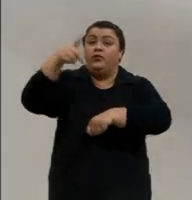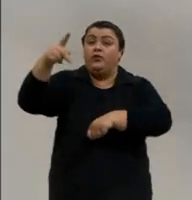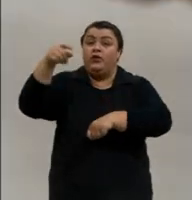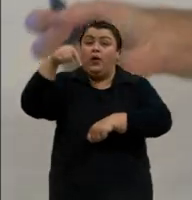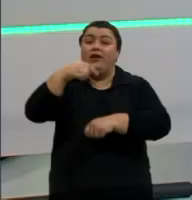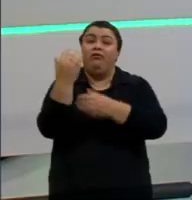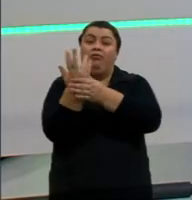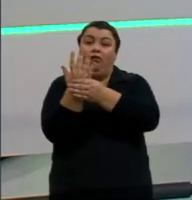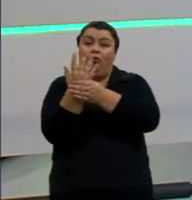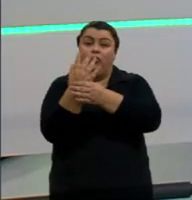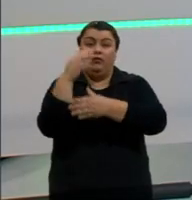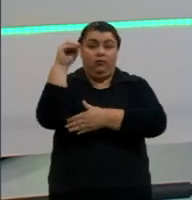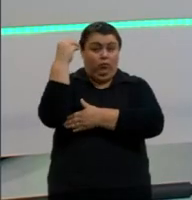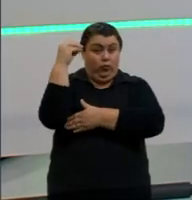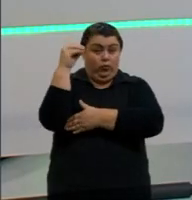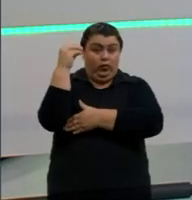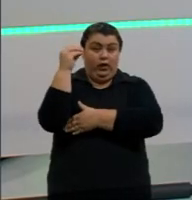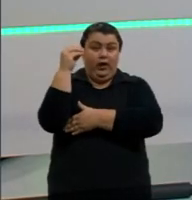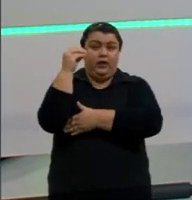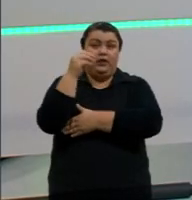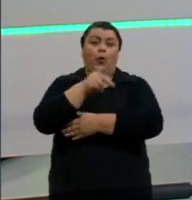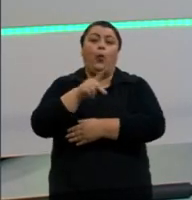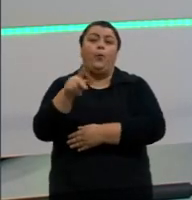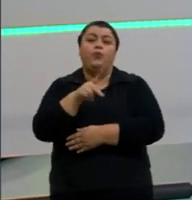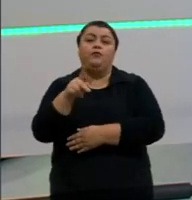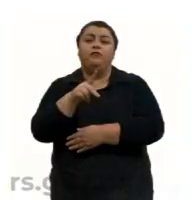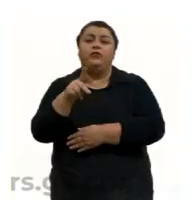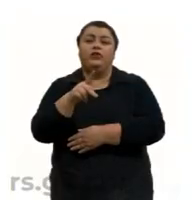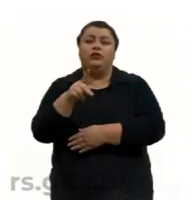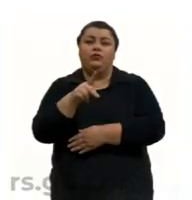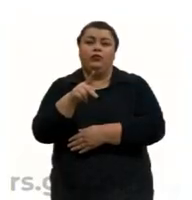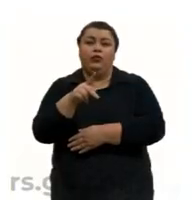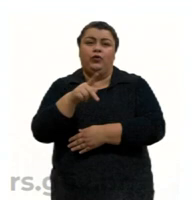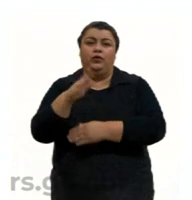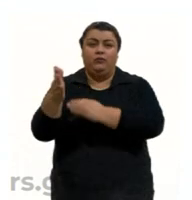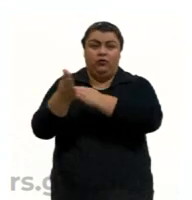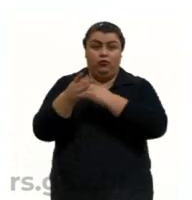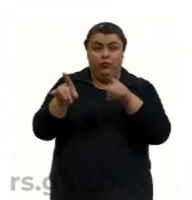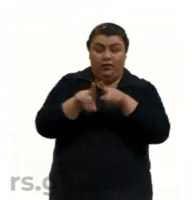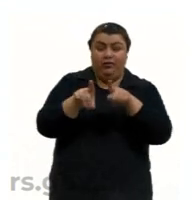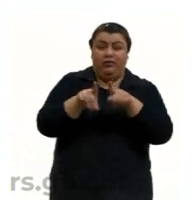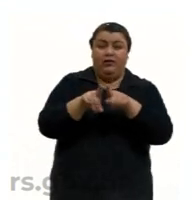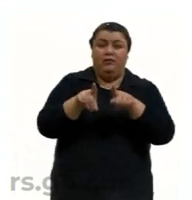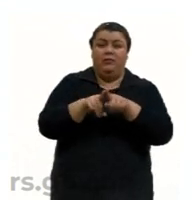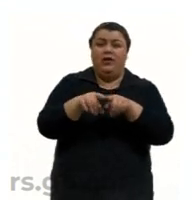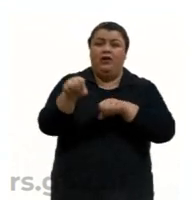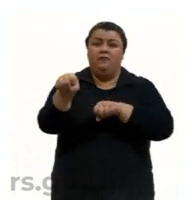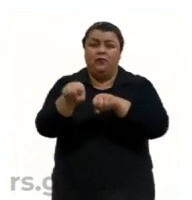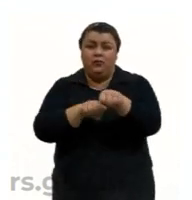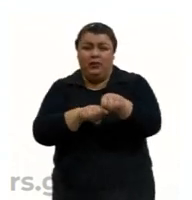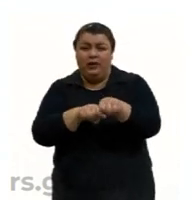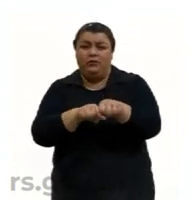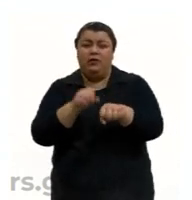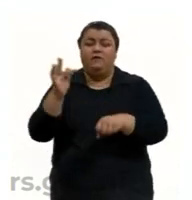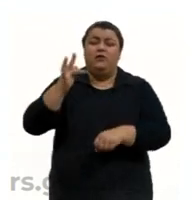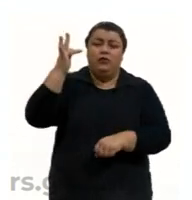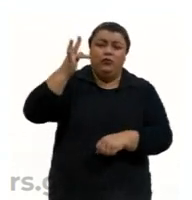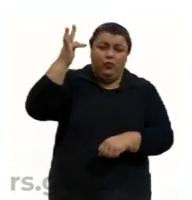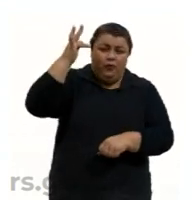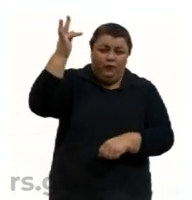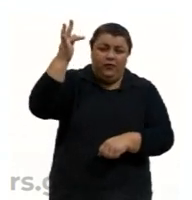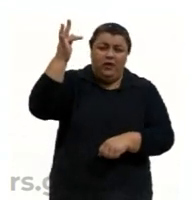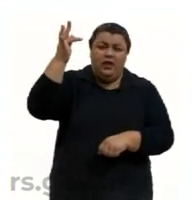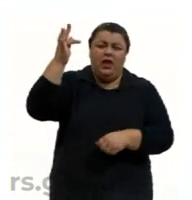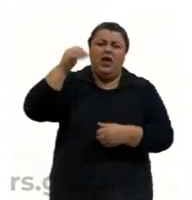O professor Jaysson, que é o curador, o professor Jaysson é formado em Filosofia, Teologia, Sociologia. E eu queria explicar um pouquinho